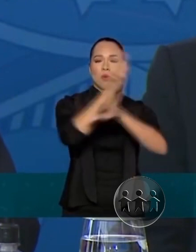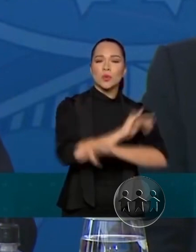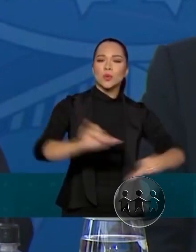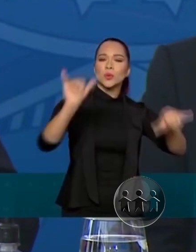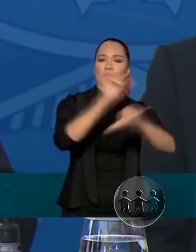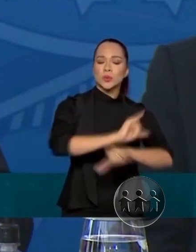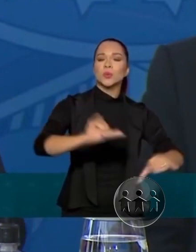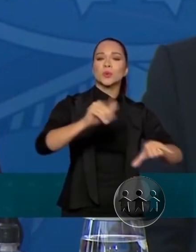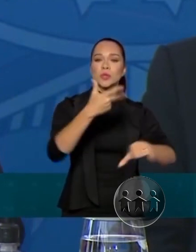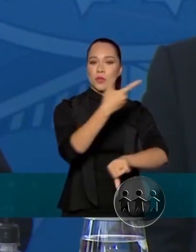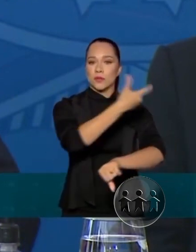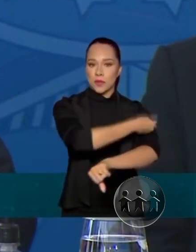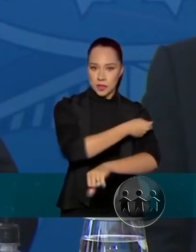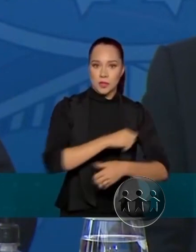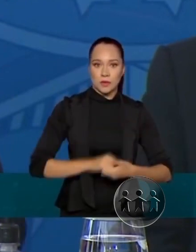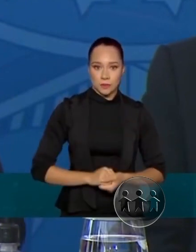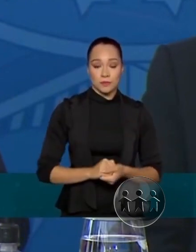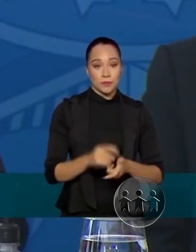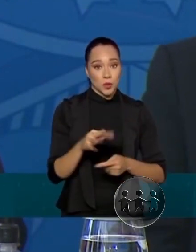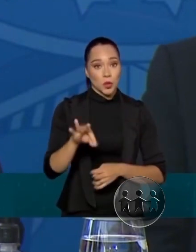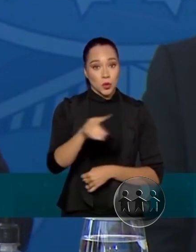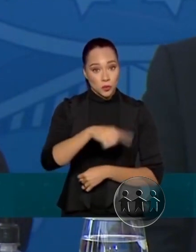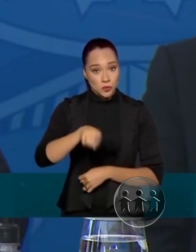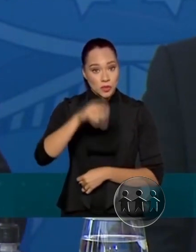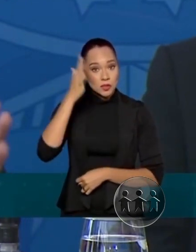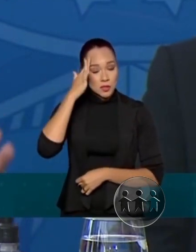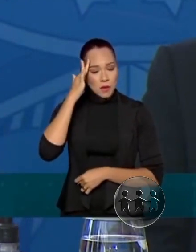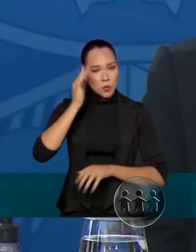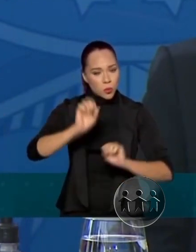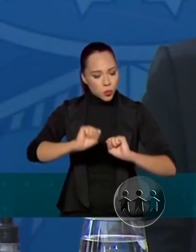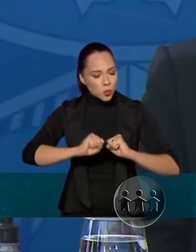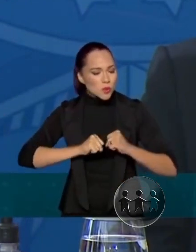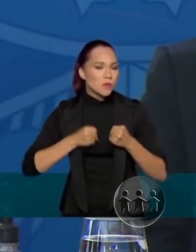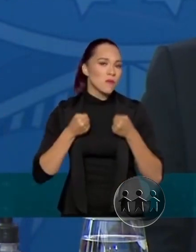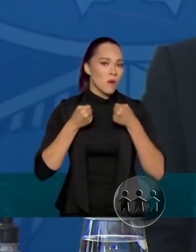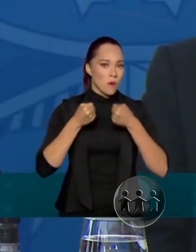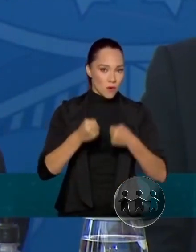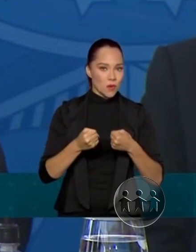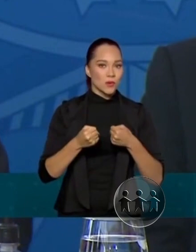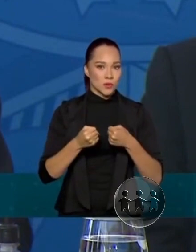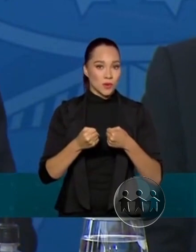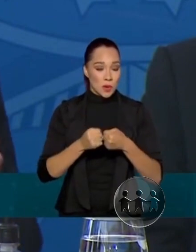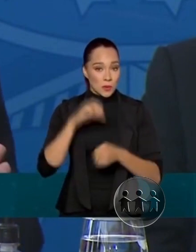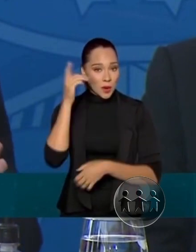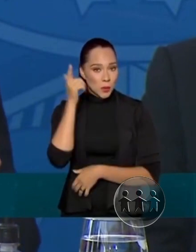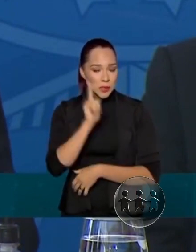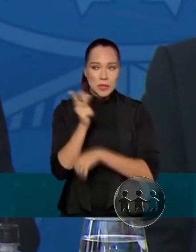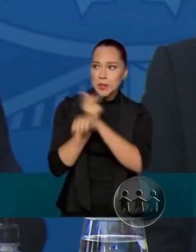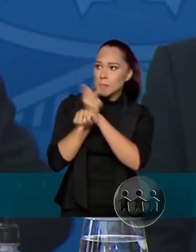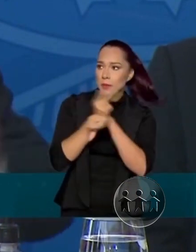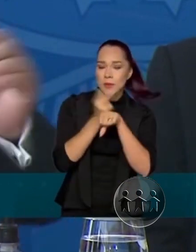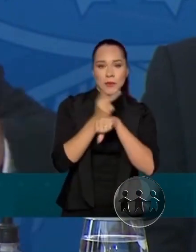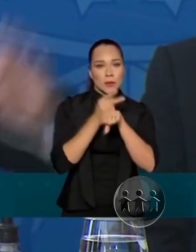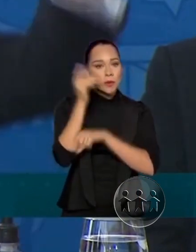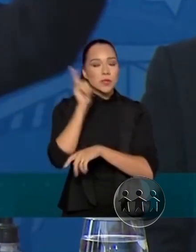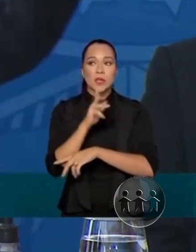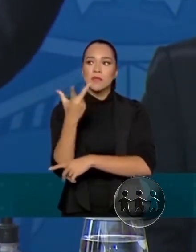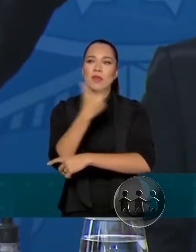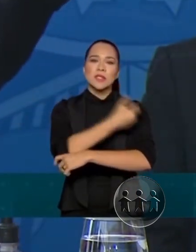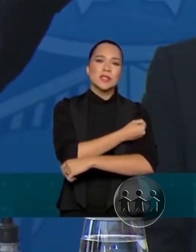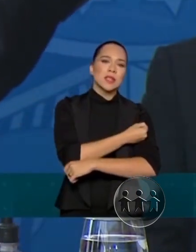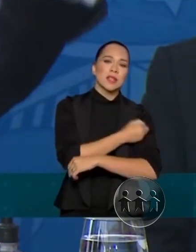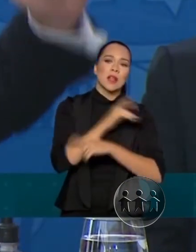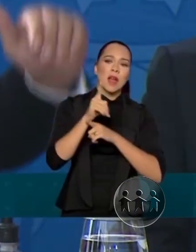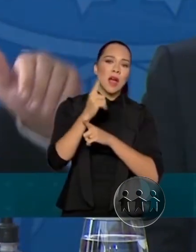de vacinação. Todos sabem o esforço que foi feito para buscar vacinas. Lá,